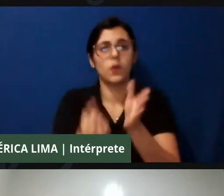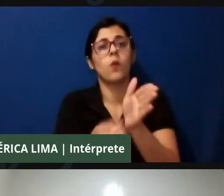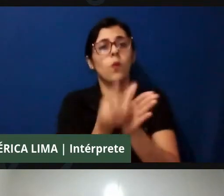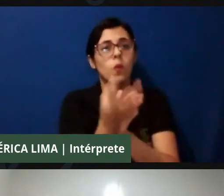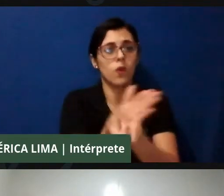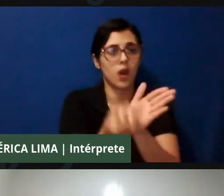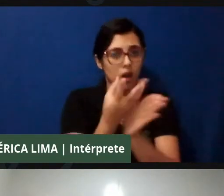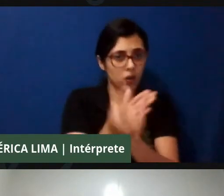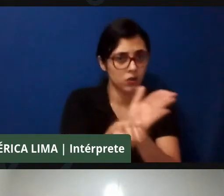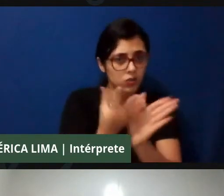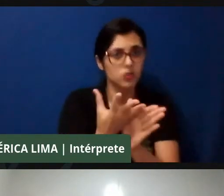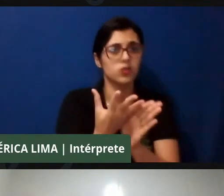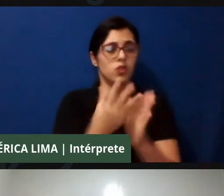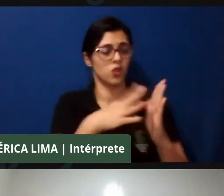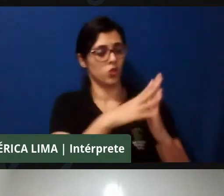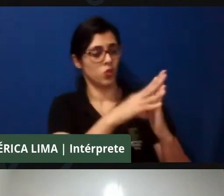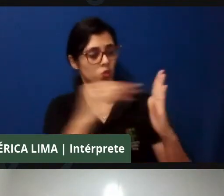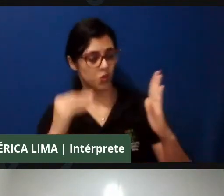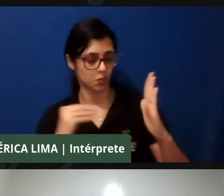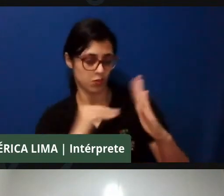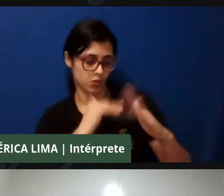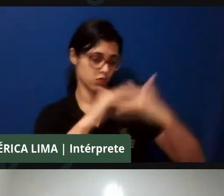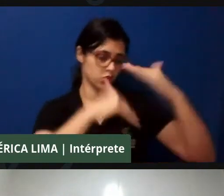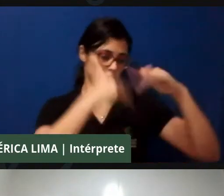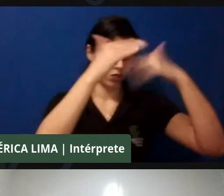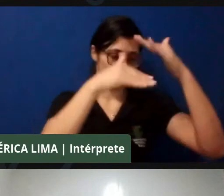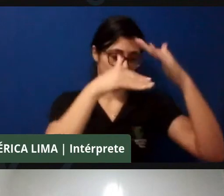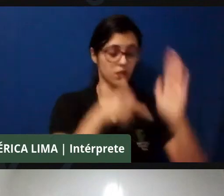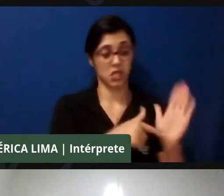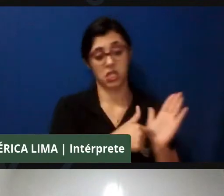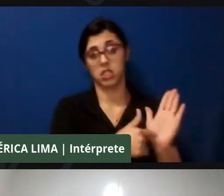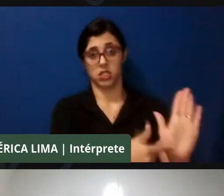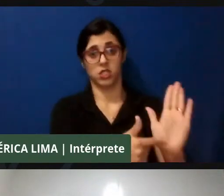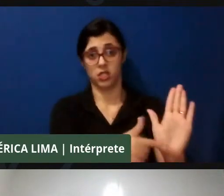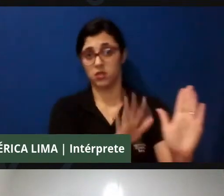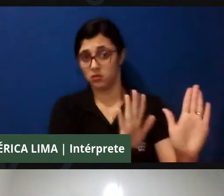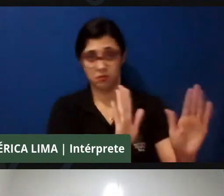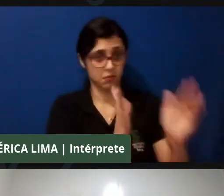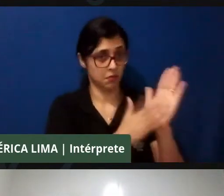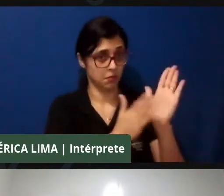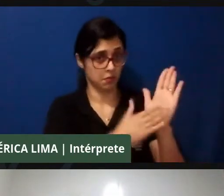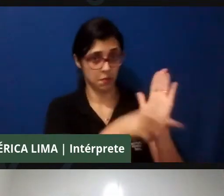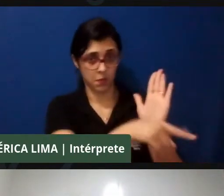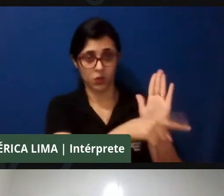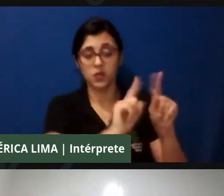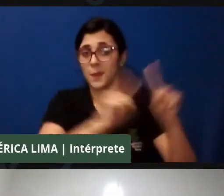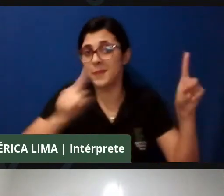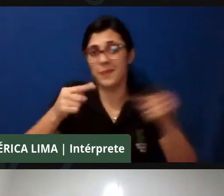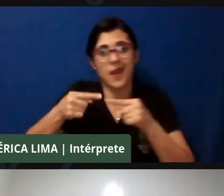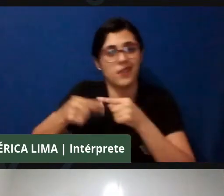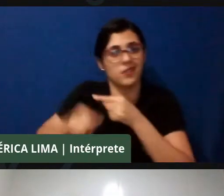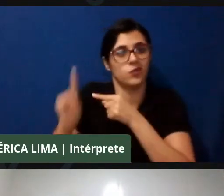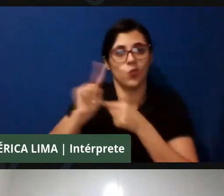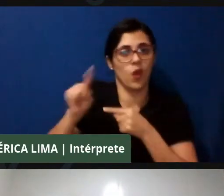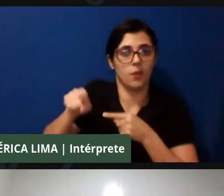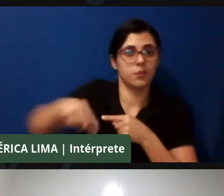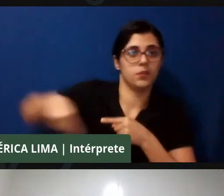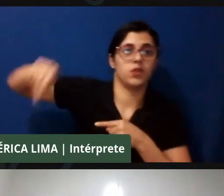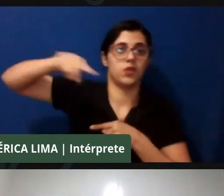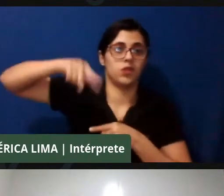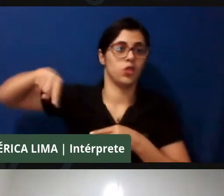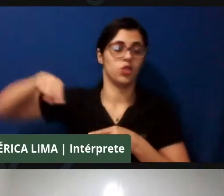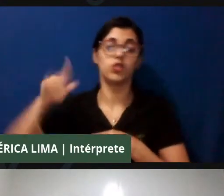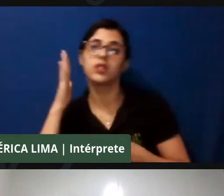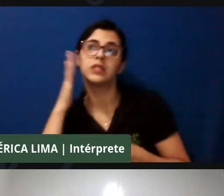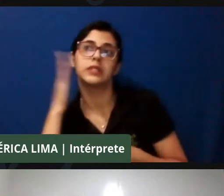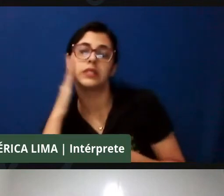nome de um modelo de desenvolvimento que está posto, que não tem nada a ver com o que a gente entende, que a gente, de